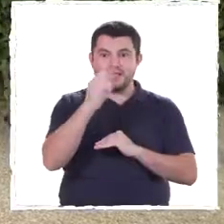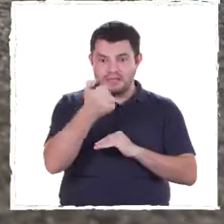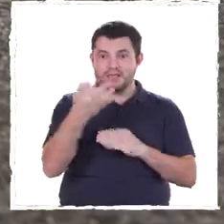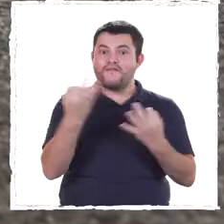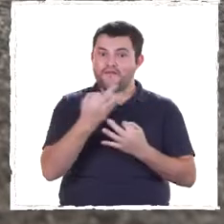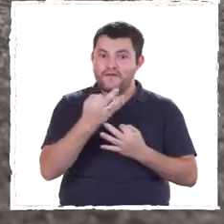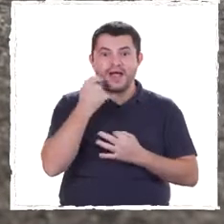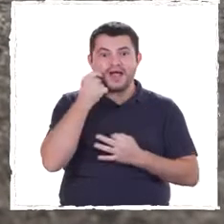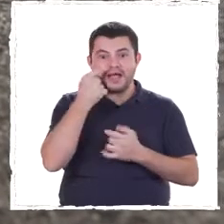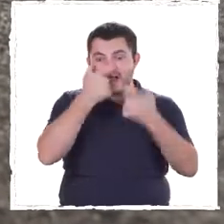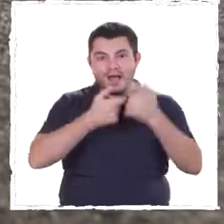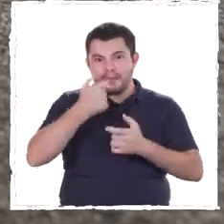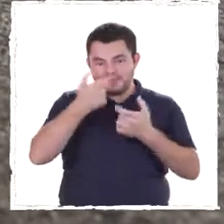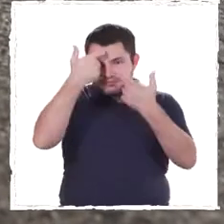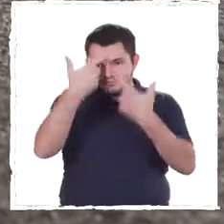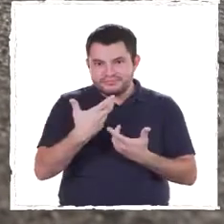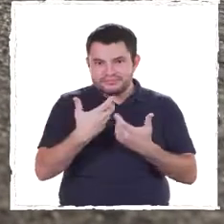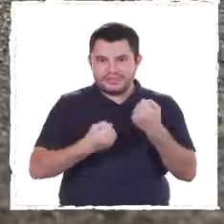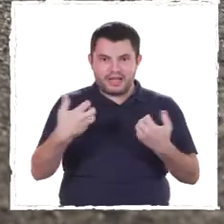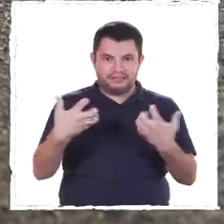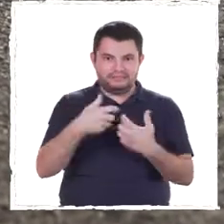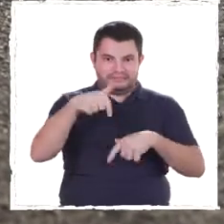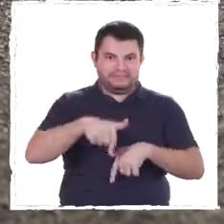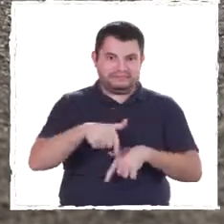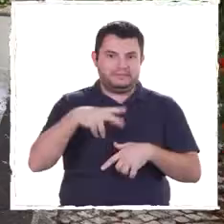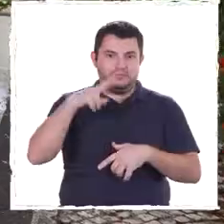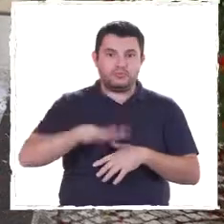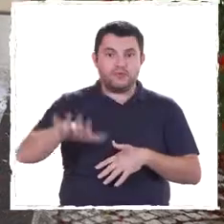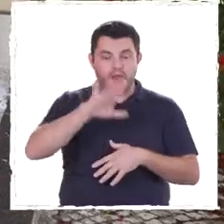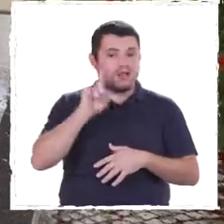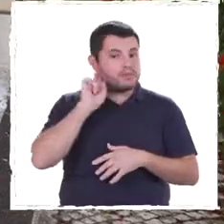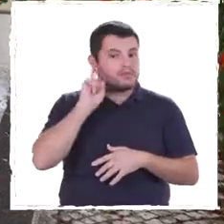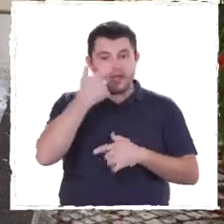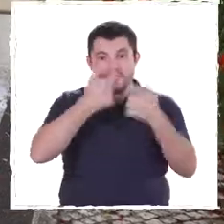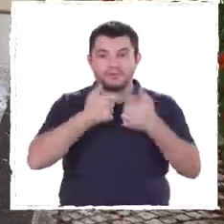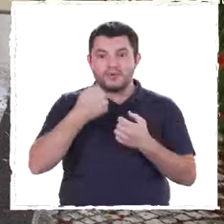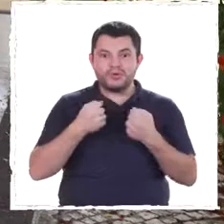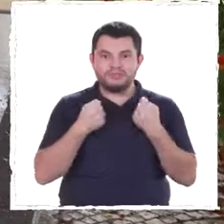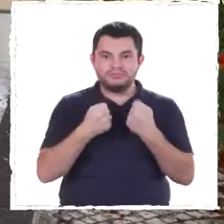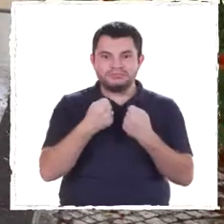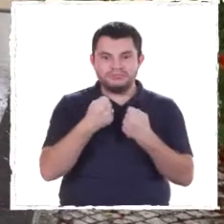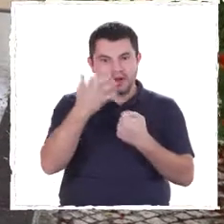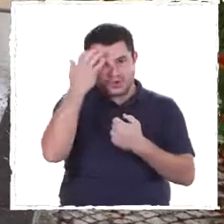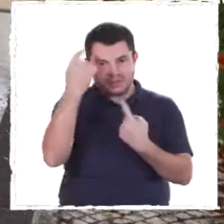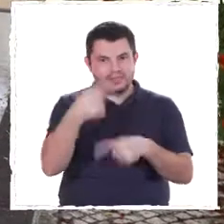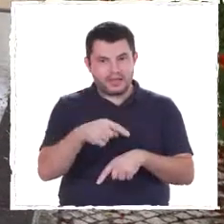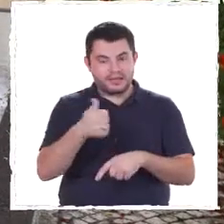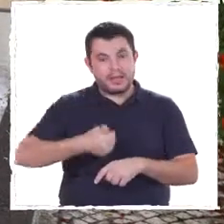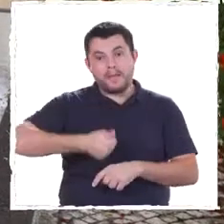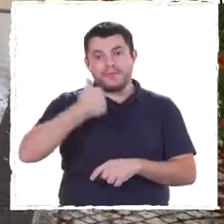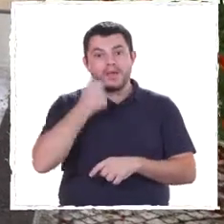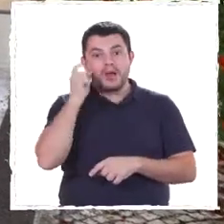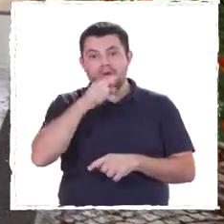65 anos, são as principais vítimas de atropelamento no nosso país. É importante que os cometores estejam conscientes.